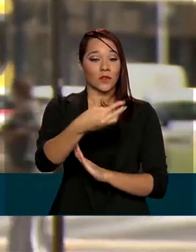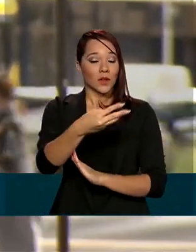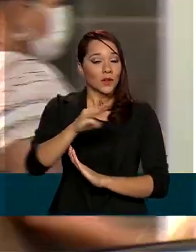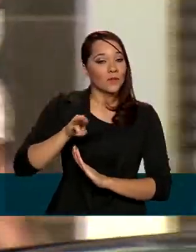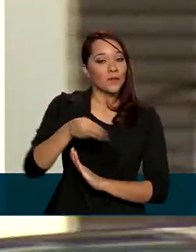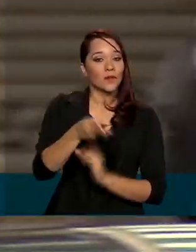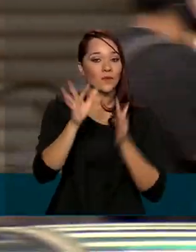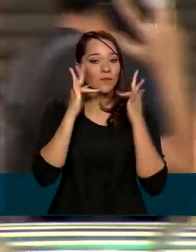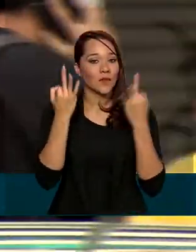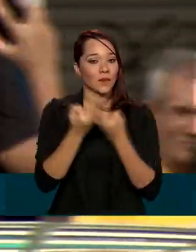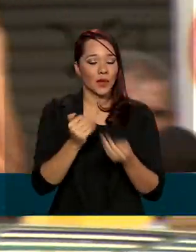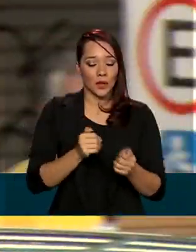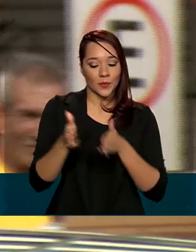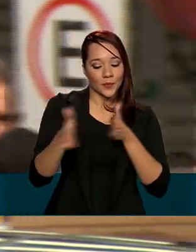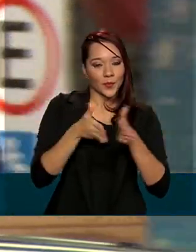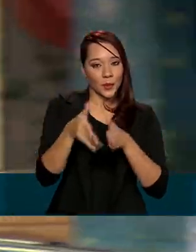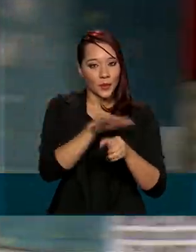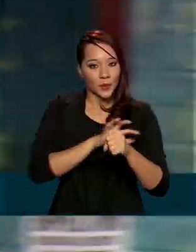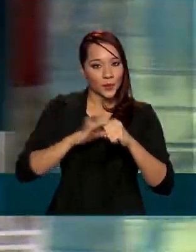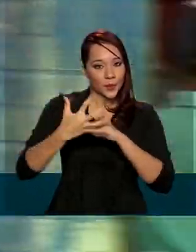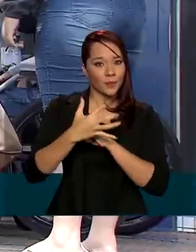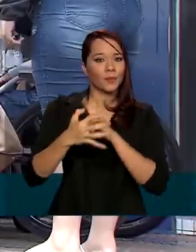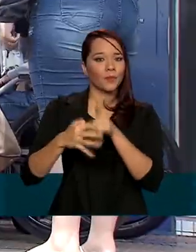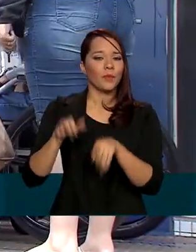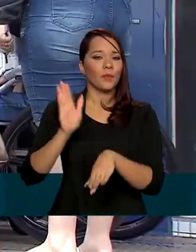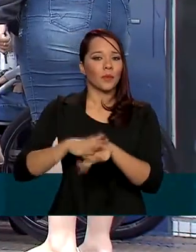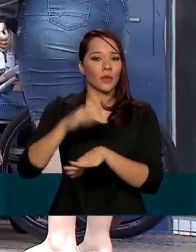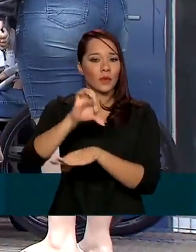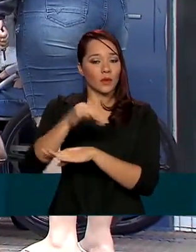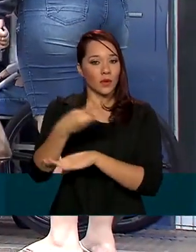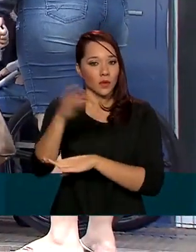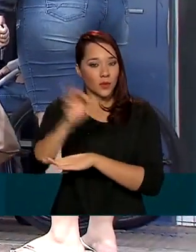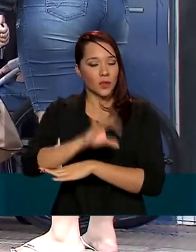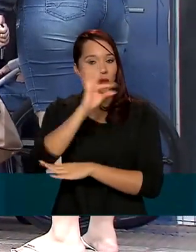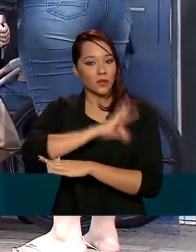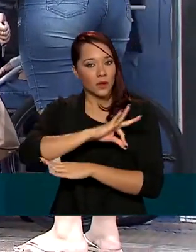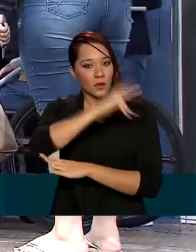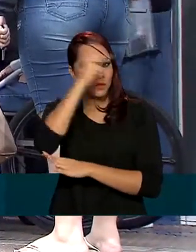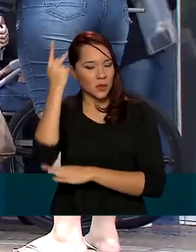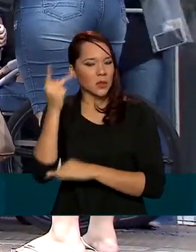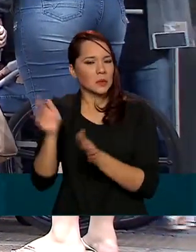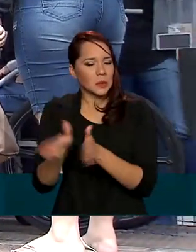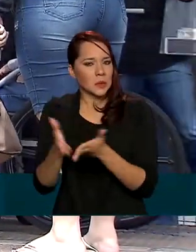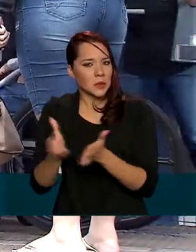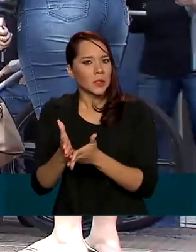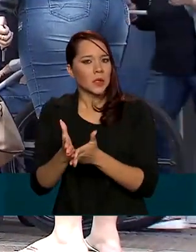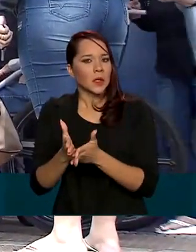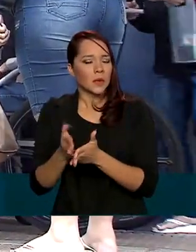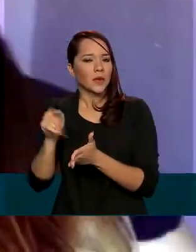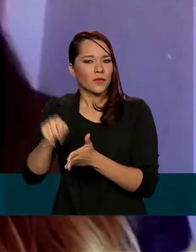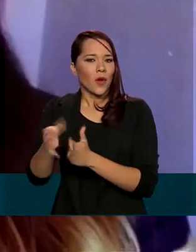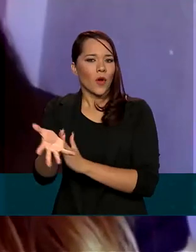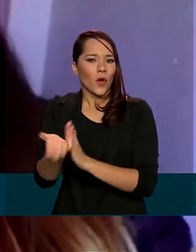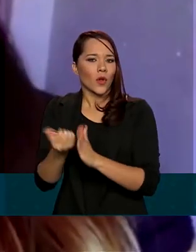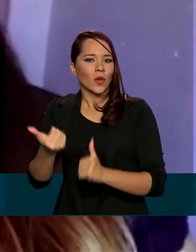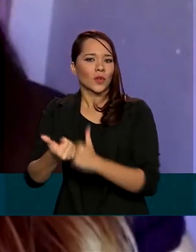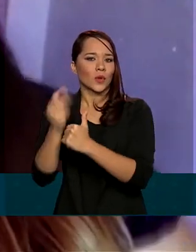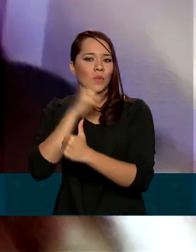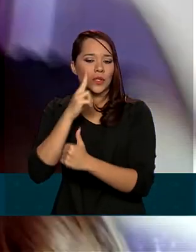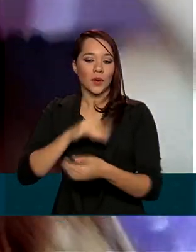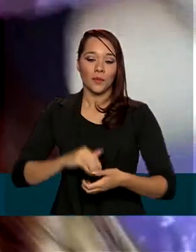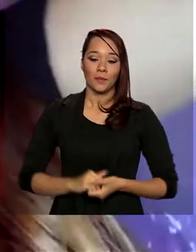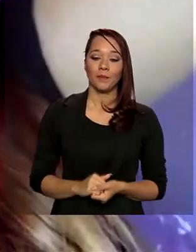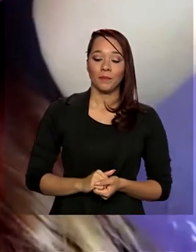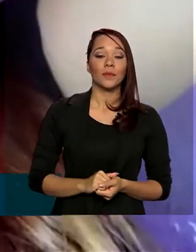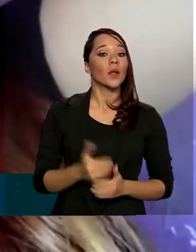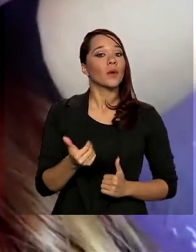de famílias. Durante a pandemia, mais de 93% da renda das pessoas mais pobres veio do benefício. O auxílio emergencial